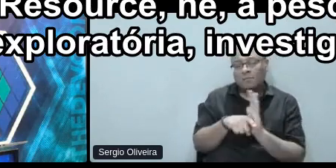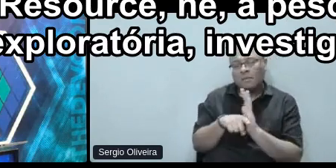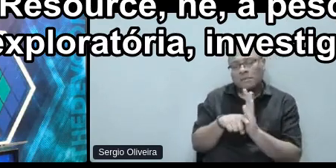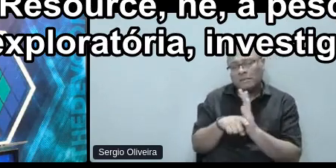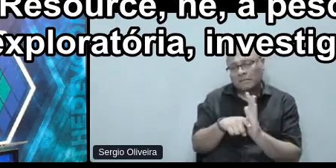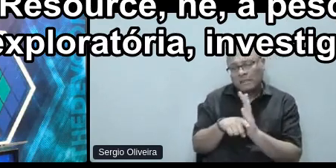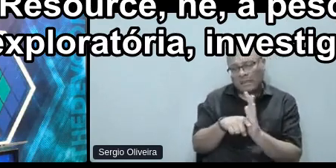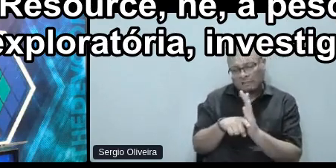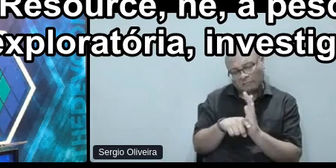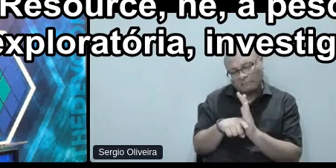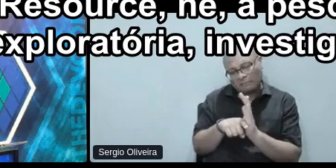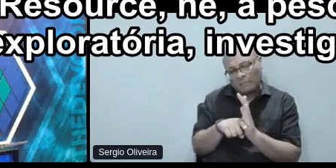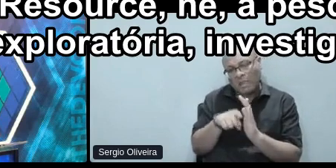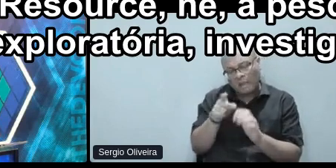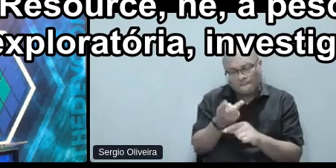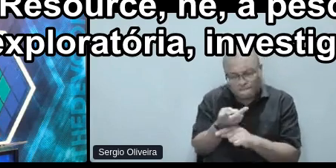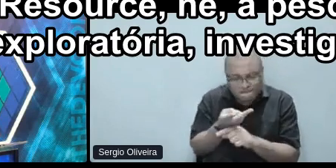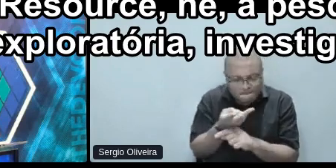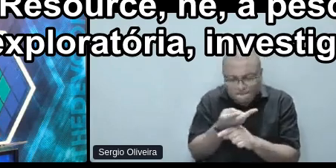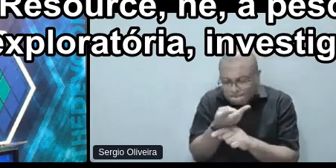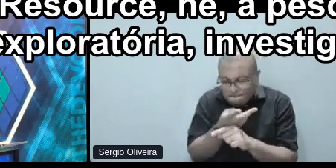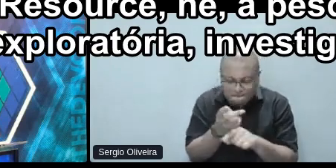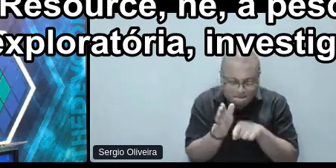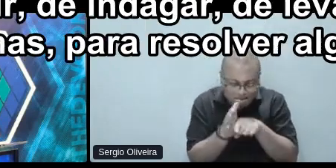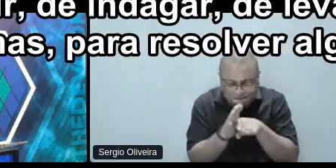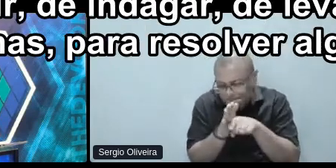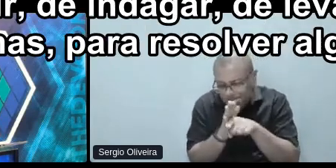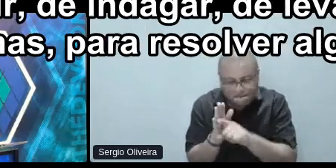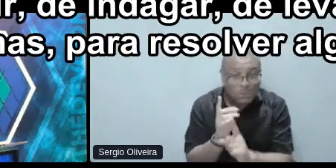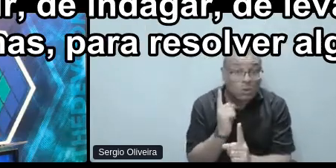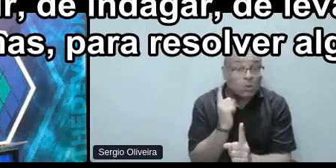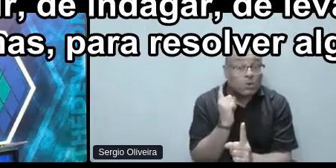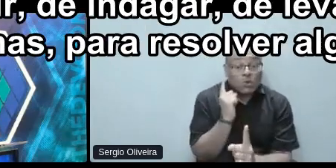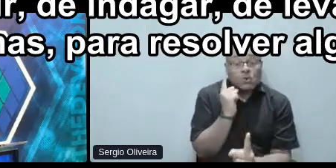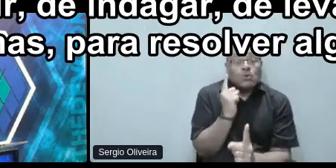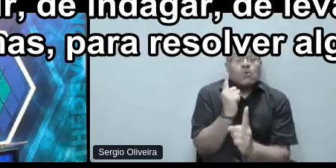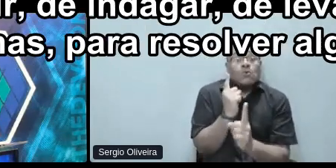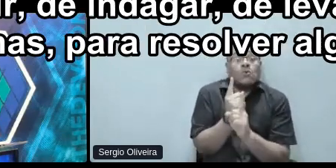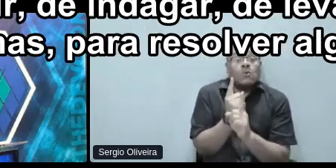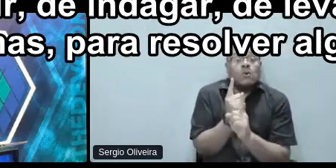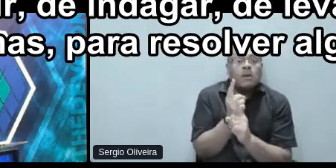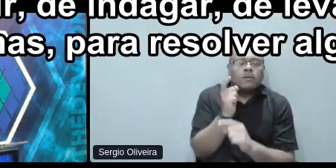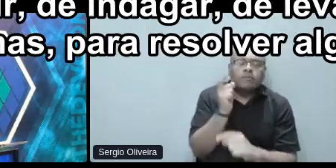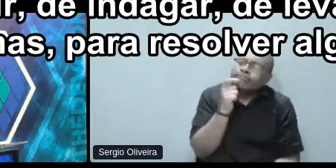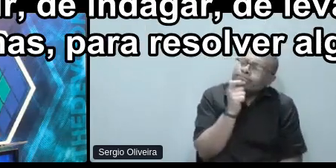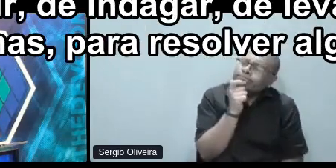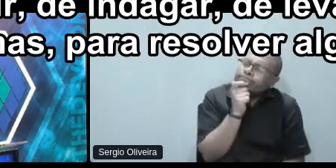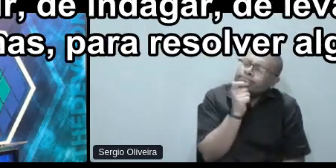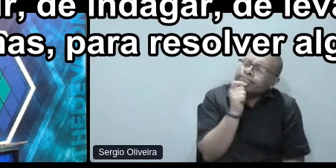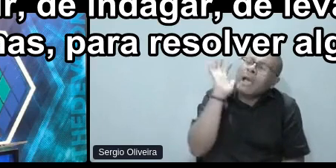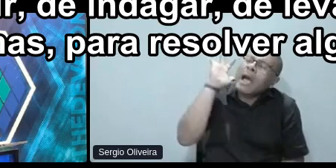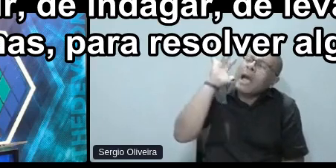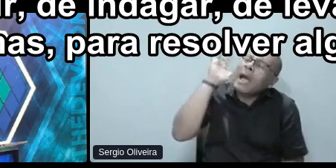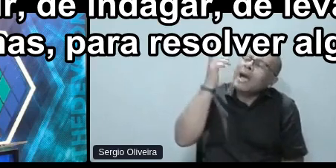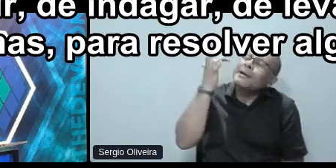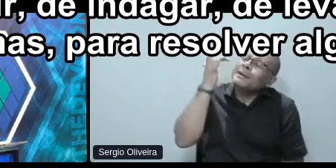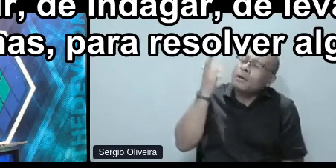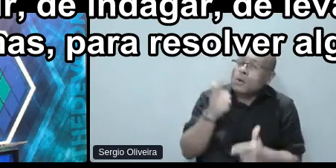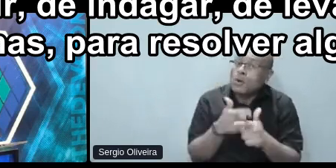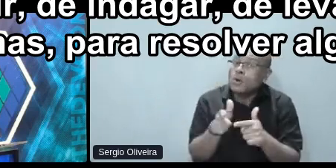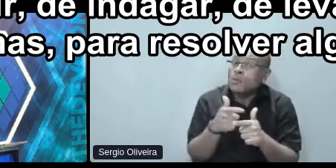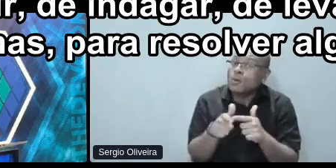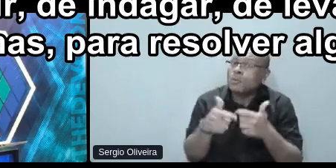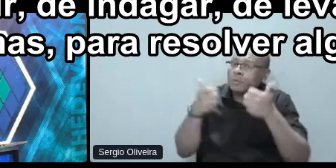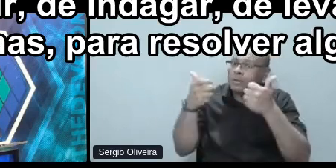parte exploratória, né, investigativa, de você descobrir, de indagar, de levantar hipóteses, problemas, para